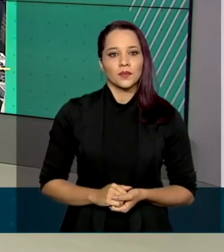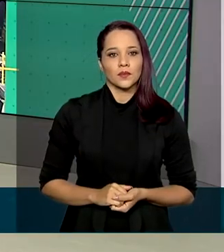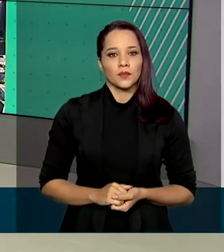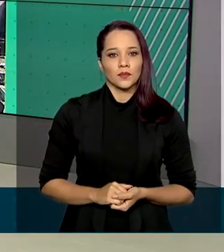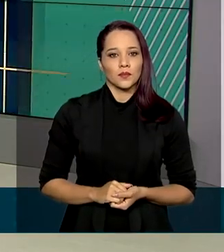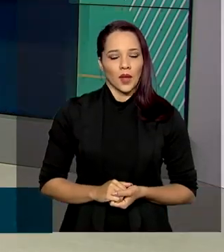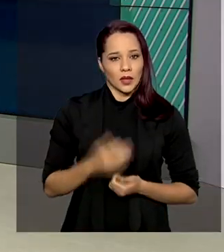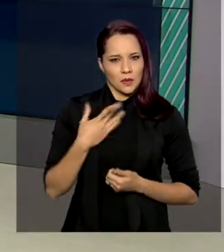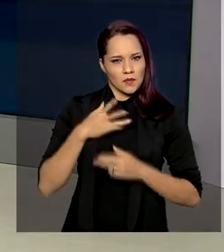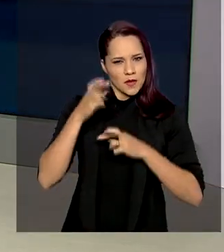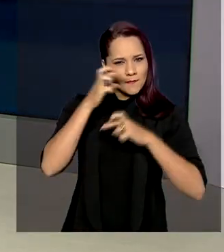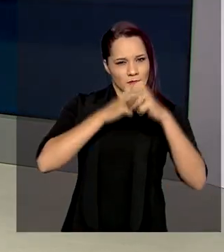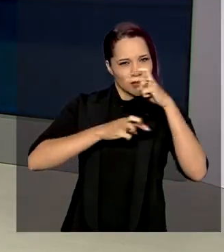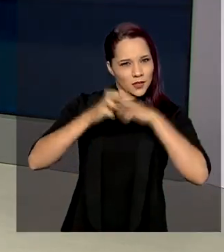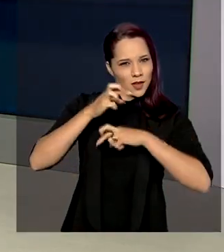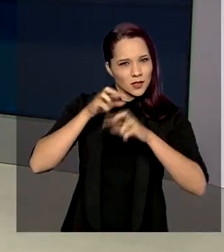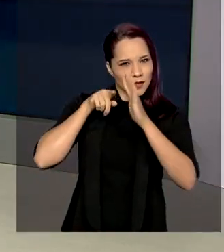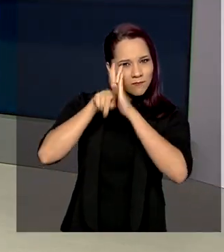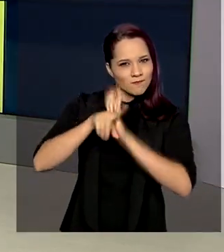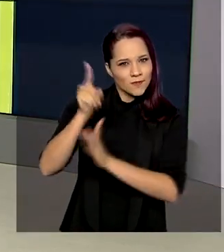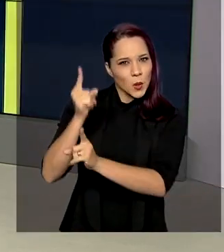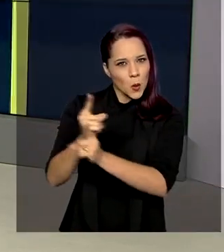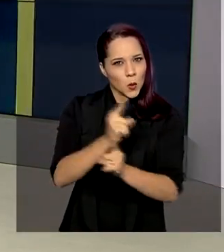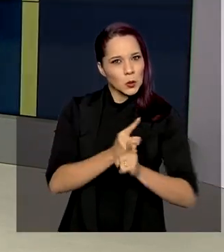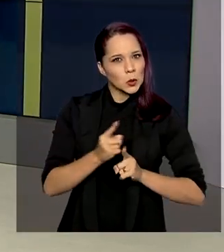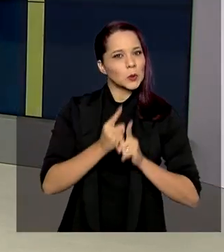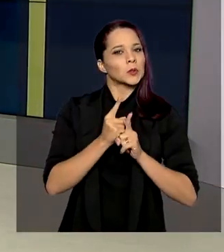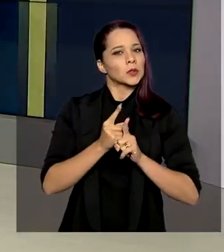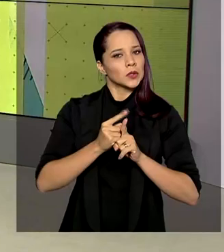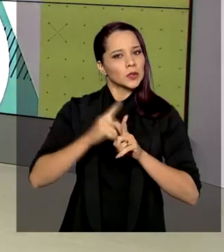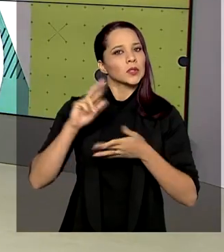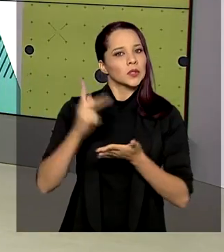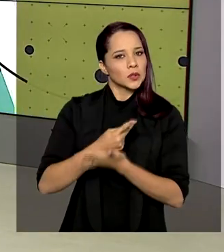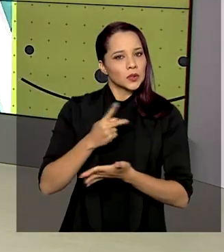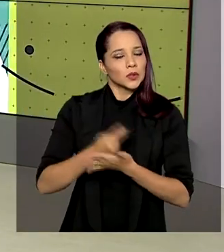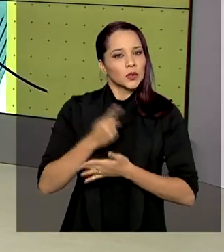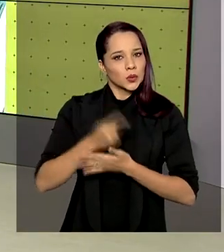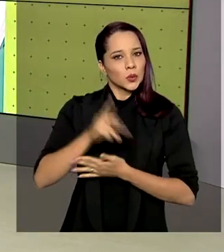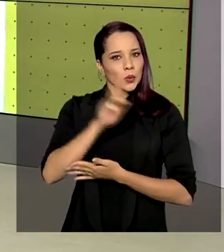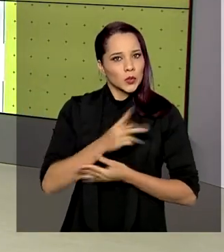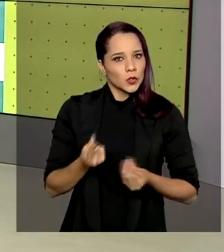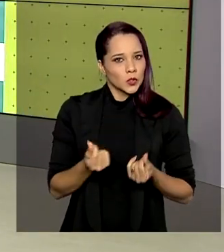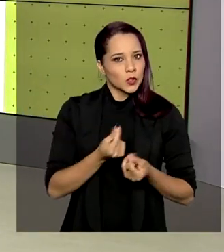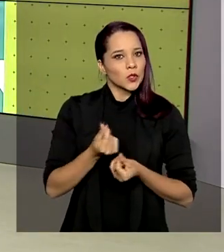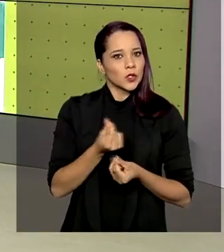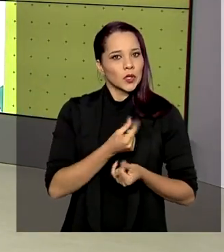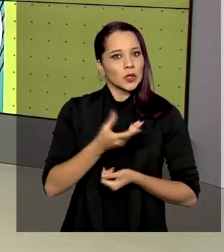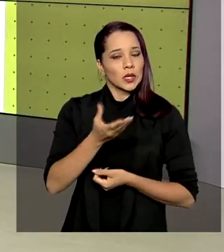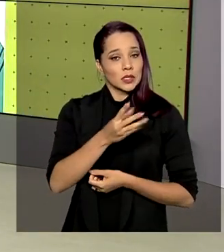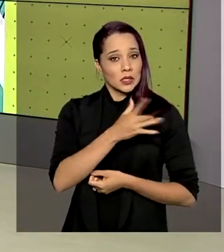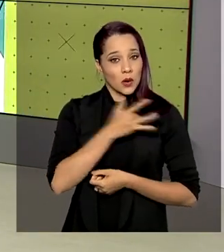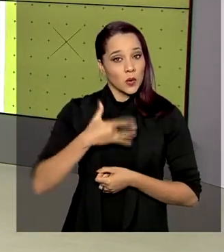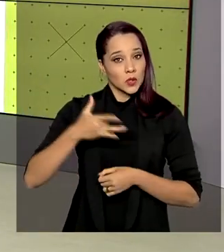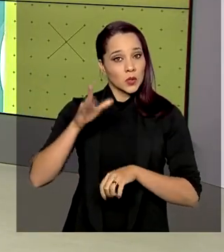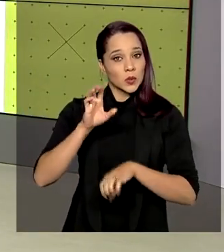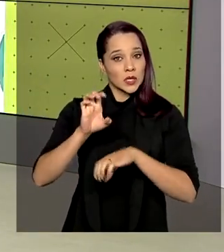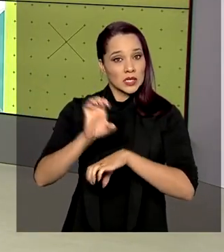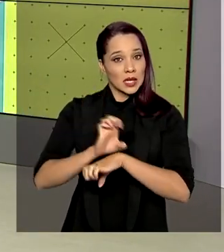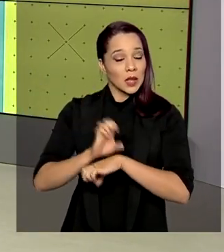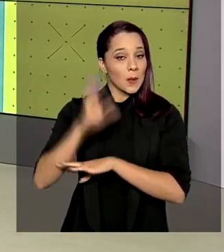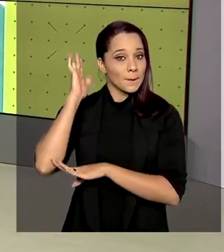Uma investigação identificou irregularidades no uso de recursos da saúde no estado do Pará. Os